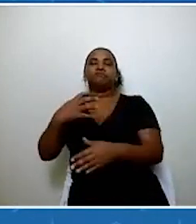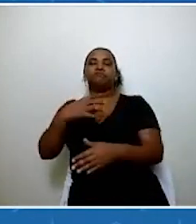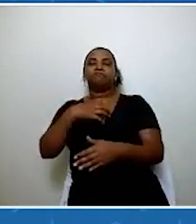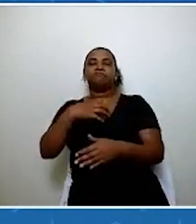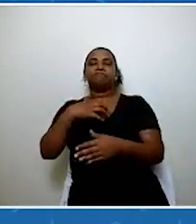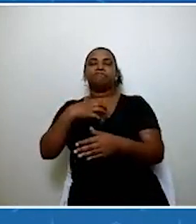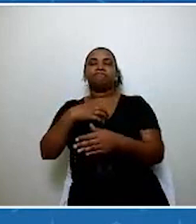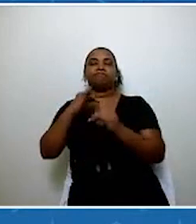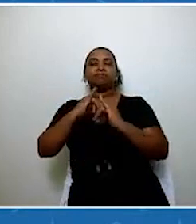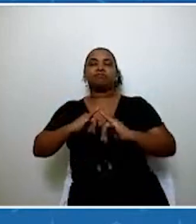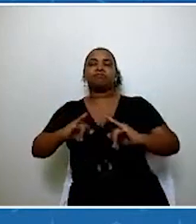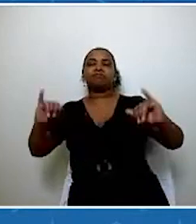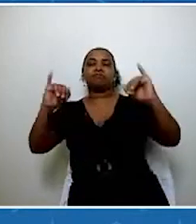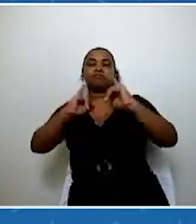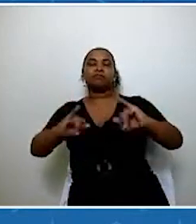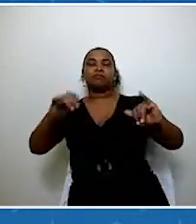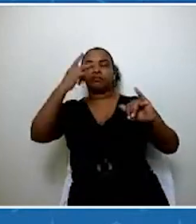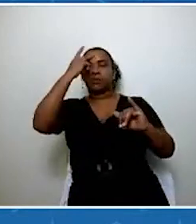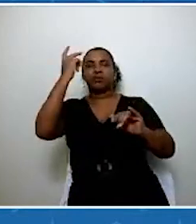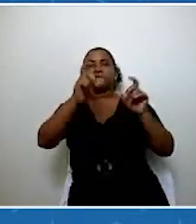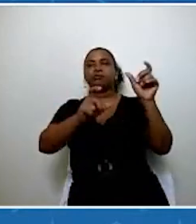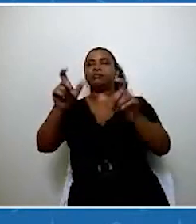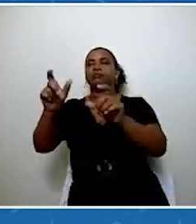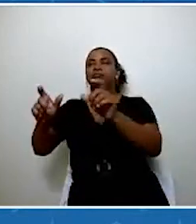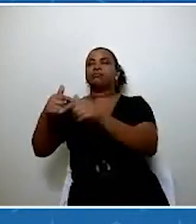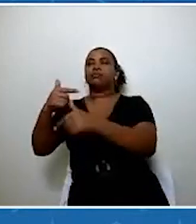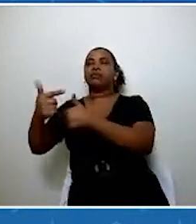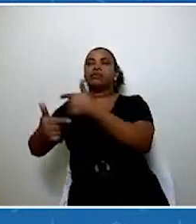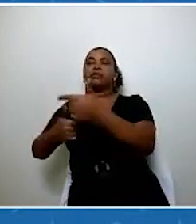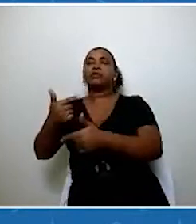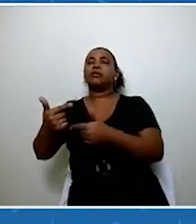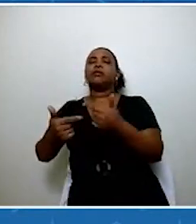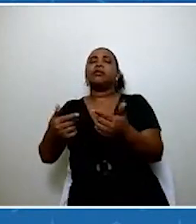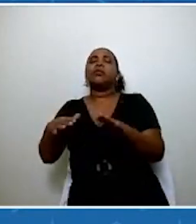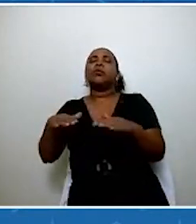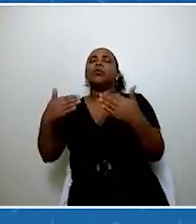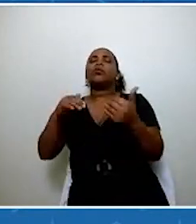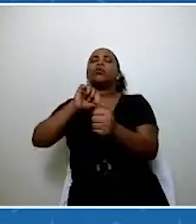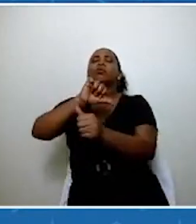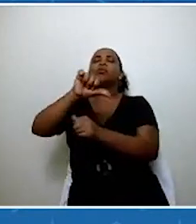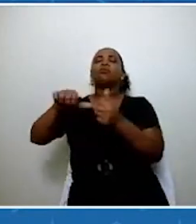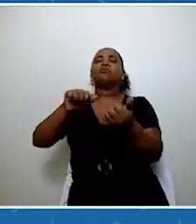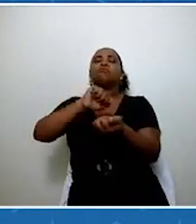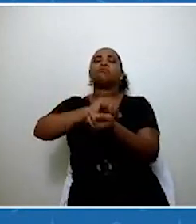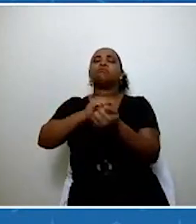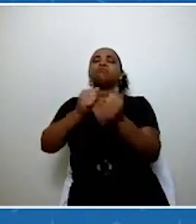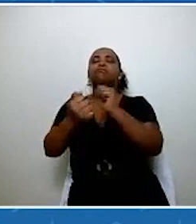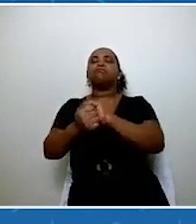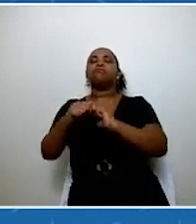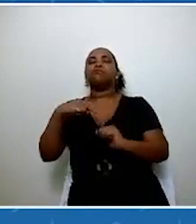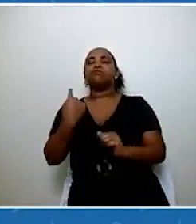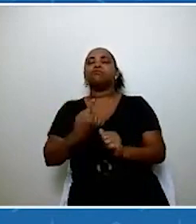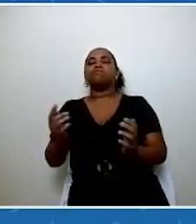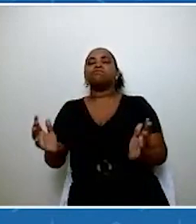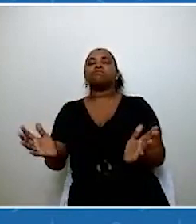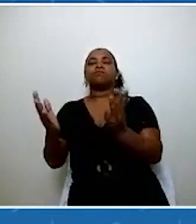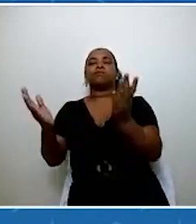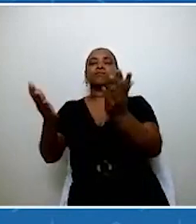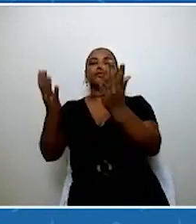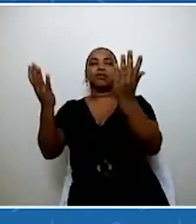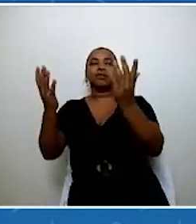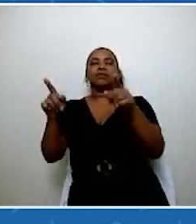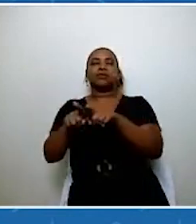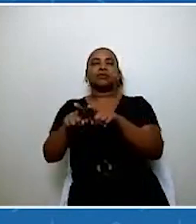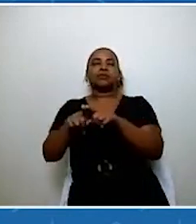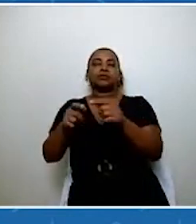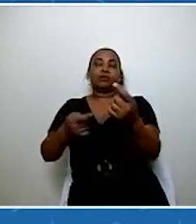que estão ali naquele espaço de trabalho qual é a mudança que a gente está querendo promover e aí fazer um processo de negociação, que